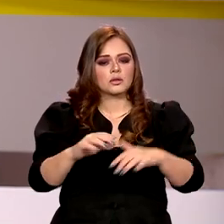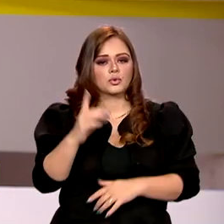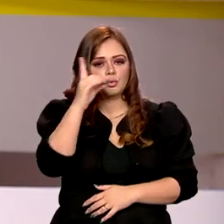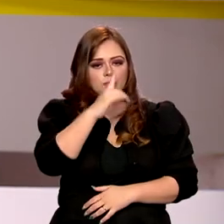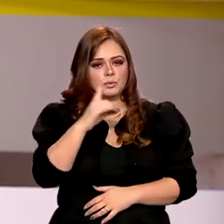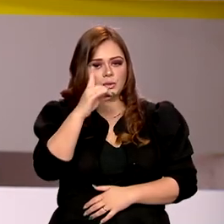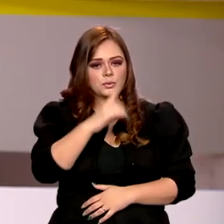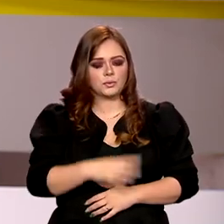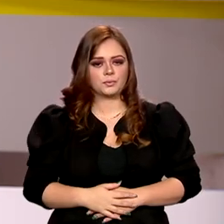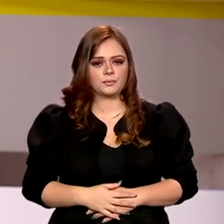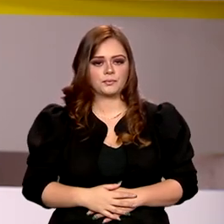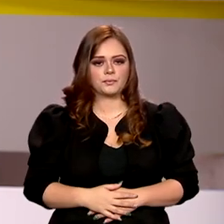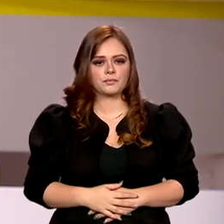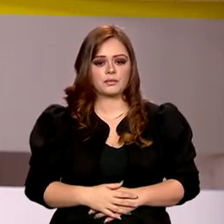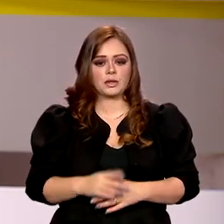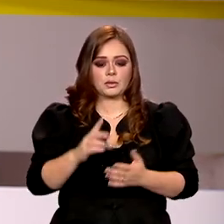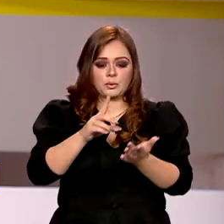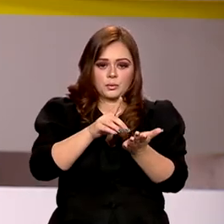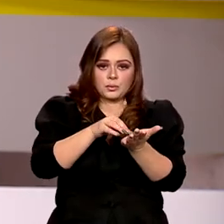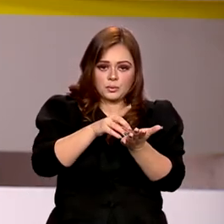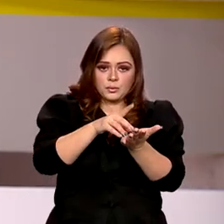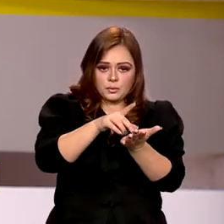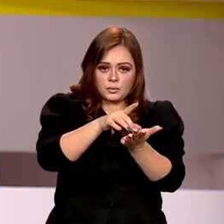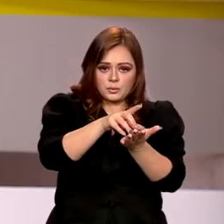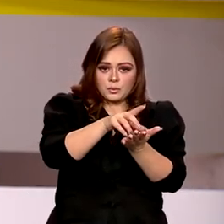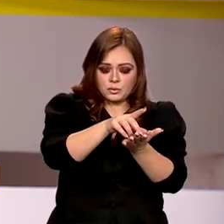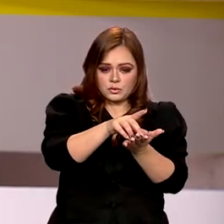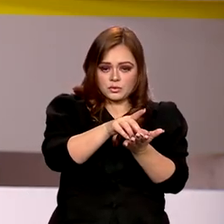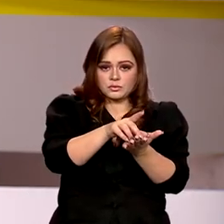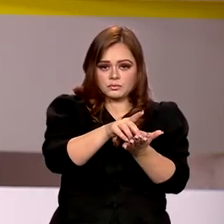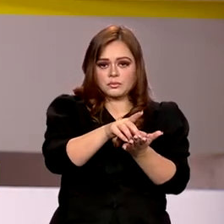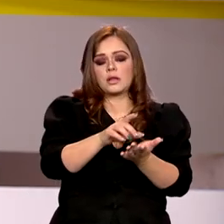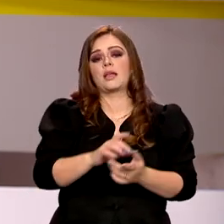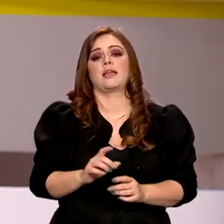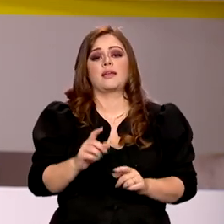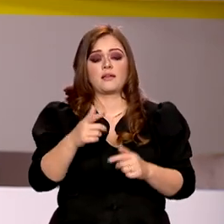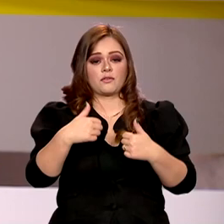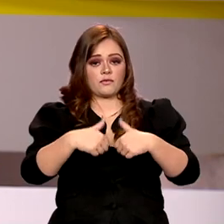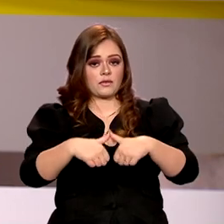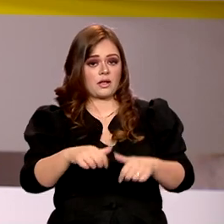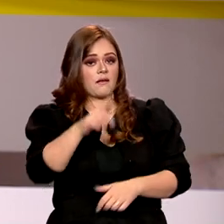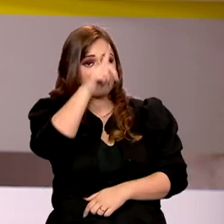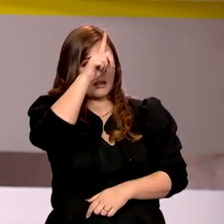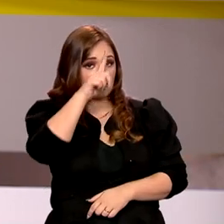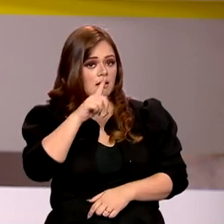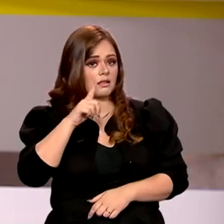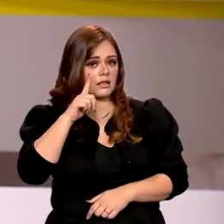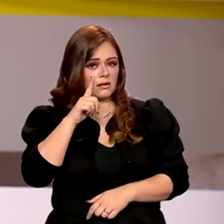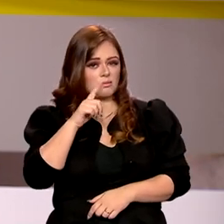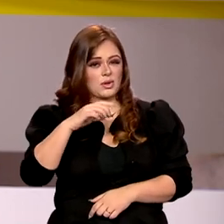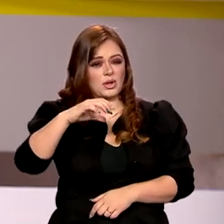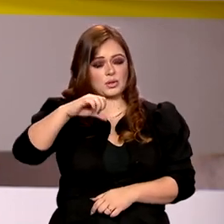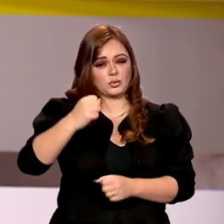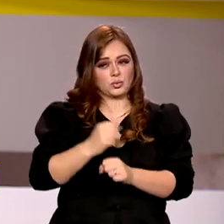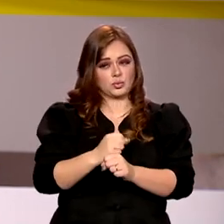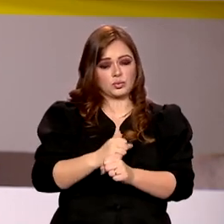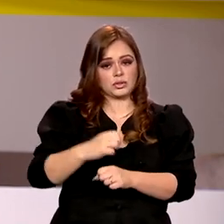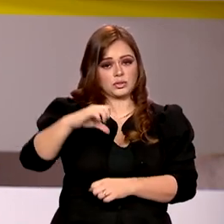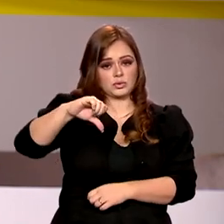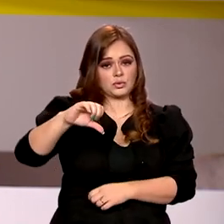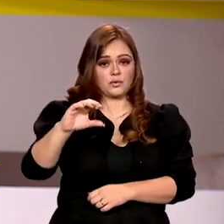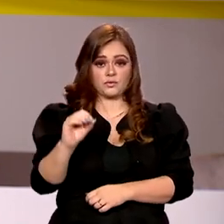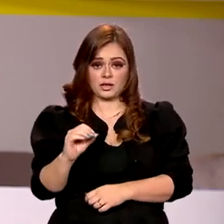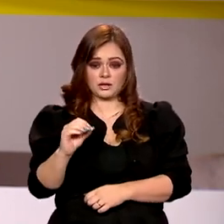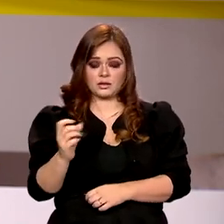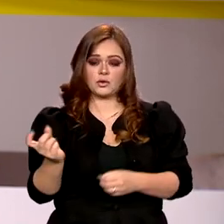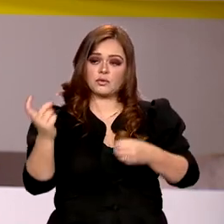O fóssil do dinossauro, o Birajara jubatus, que estava na Alemanha desde os anos 90, foi devolvido